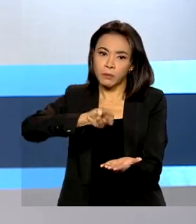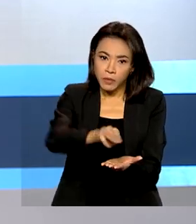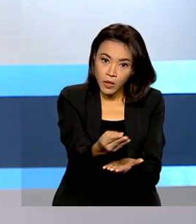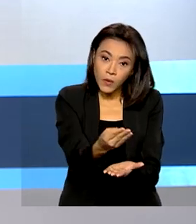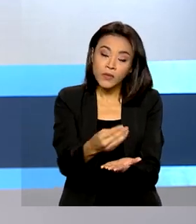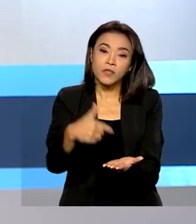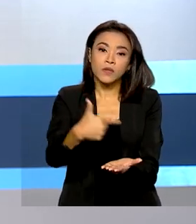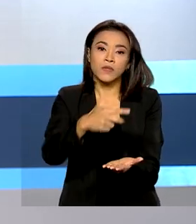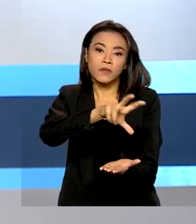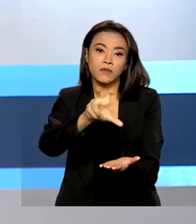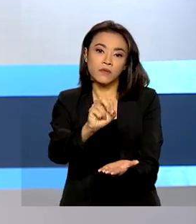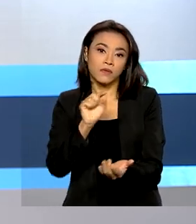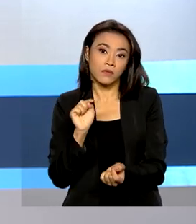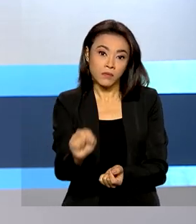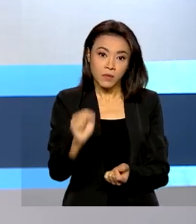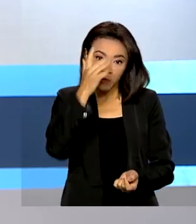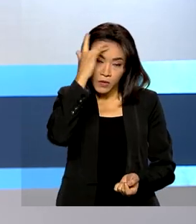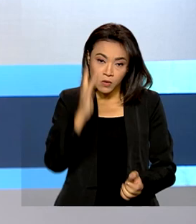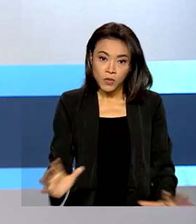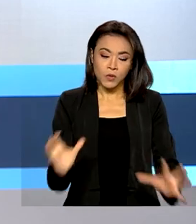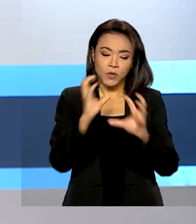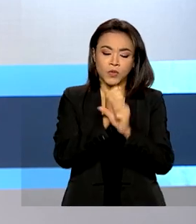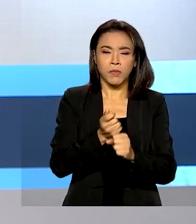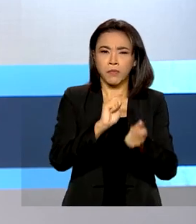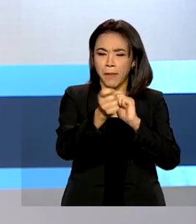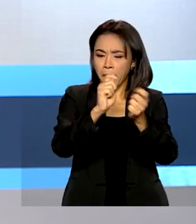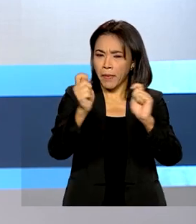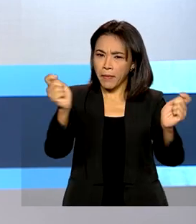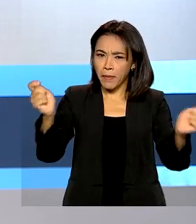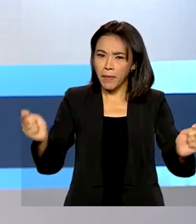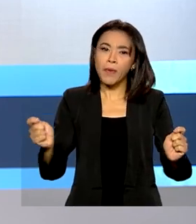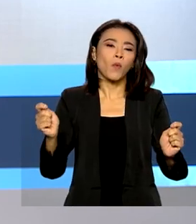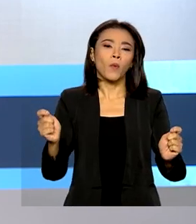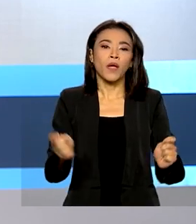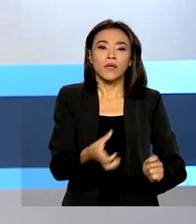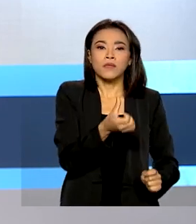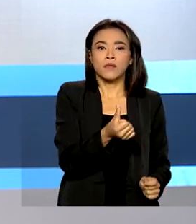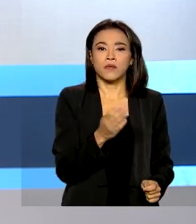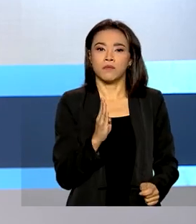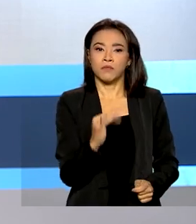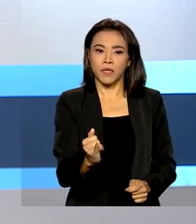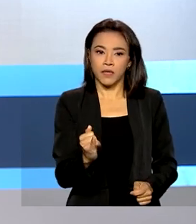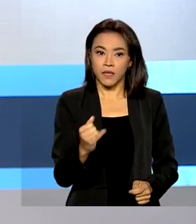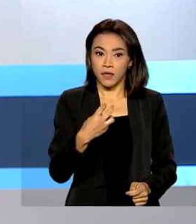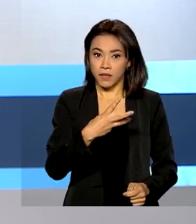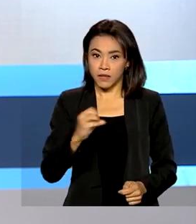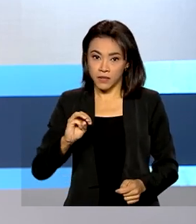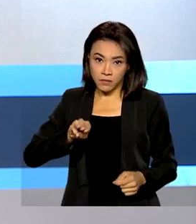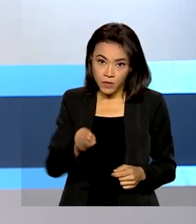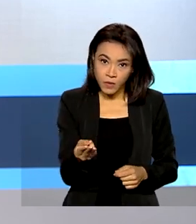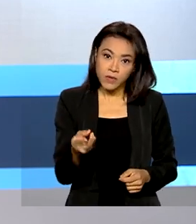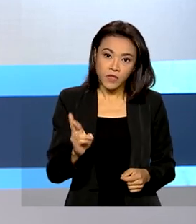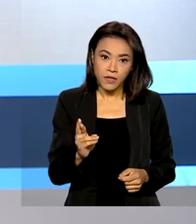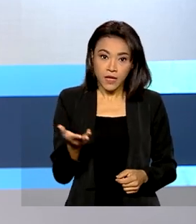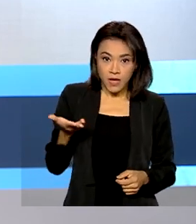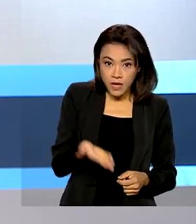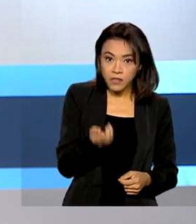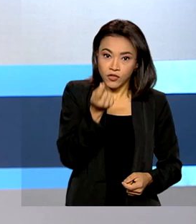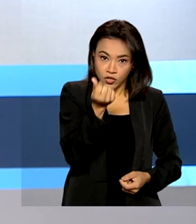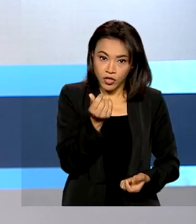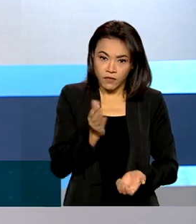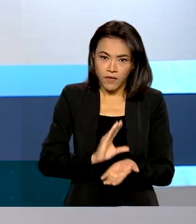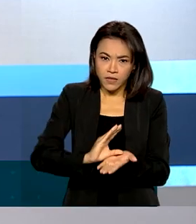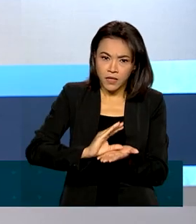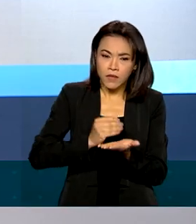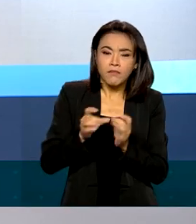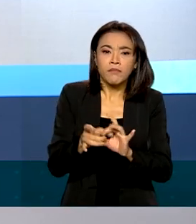mil contribuintes. O total de pagamento previsto é de 6 bilhões e 300 milhões de reais. O dinheiro será liberado